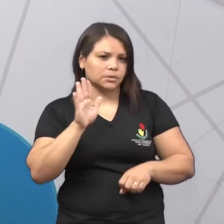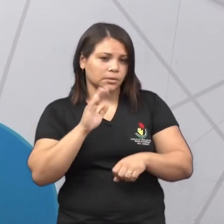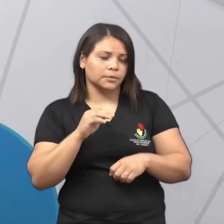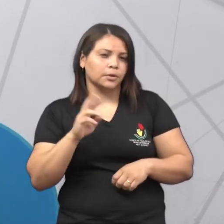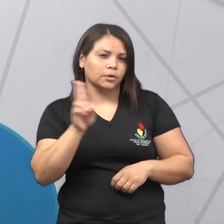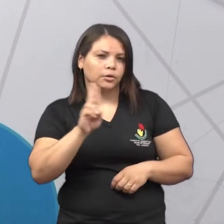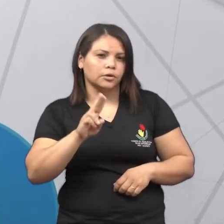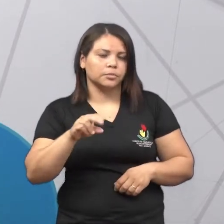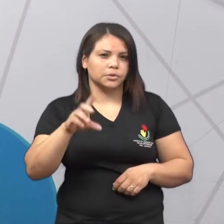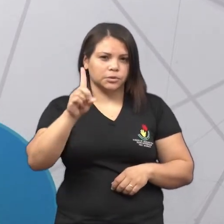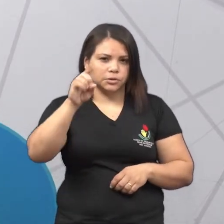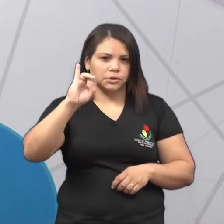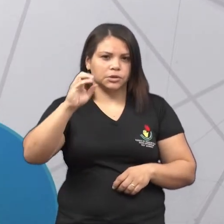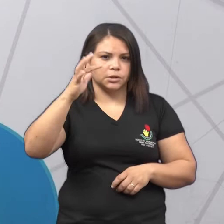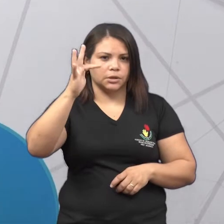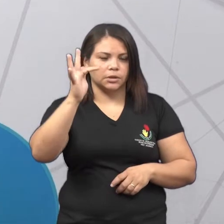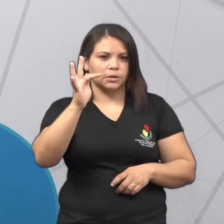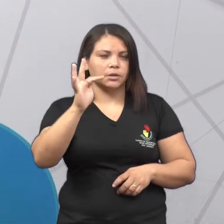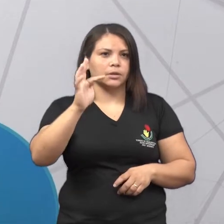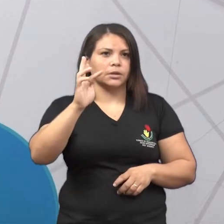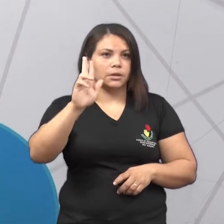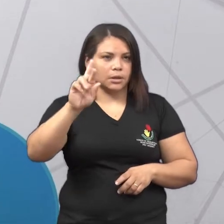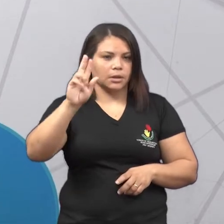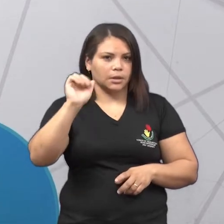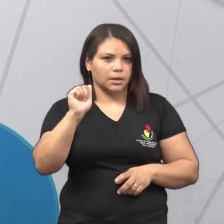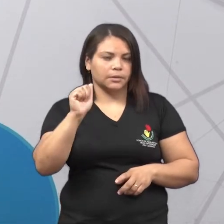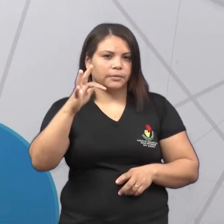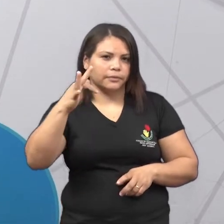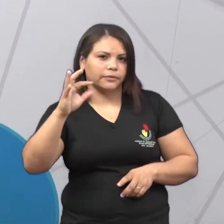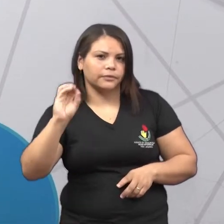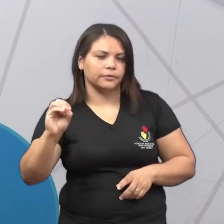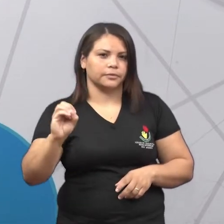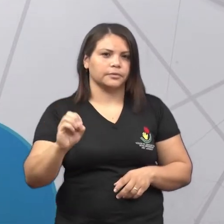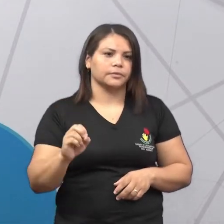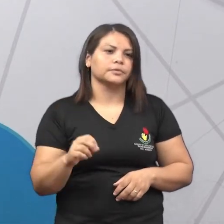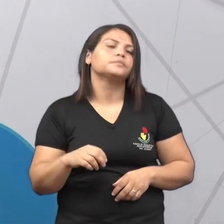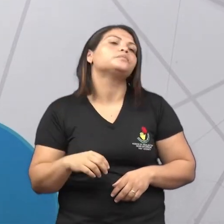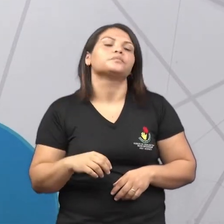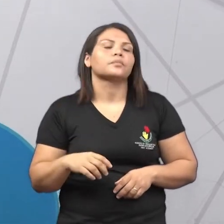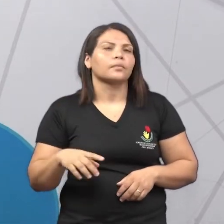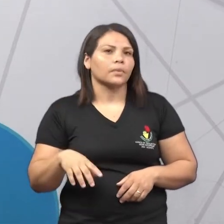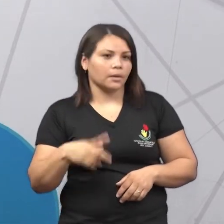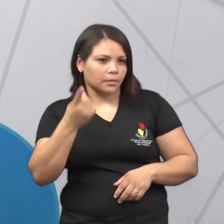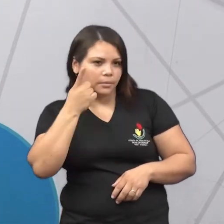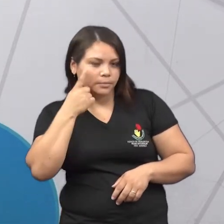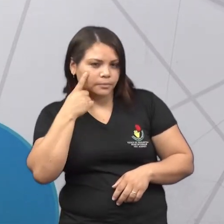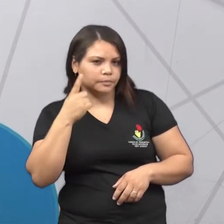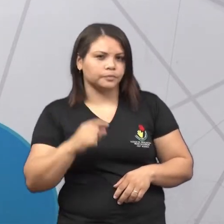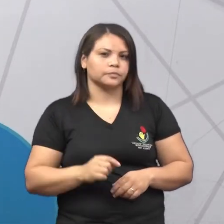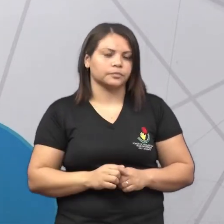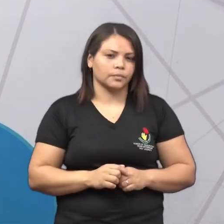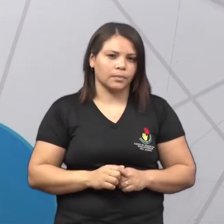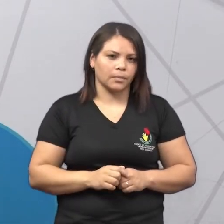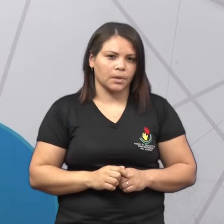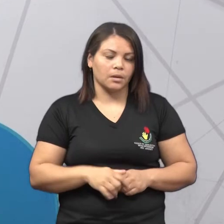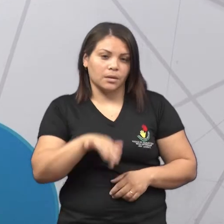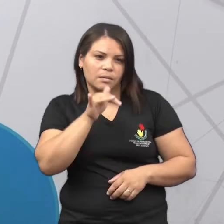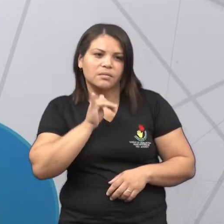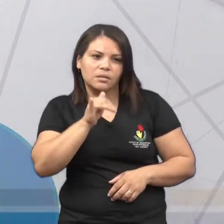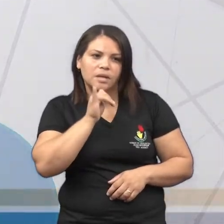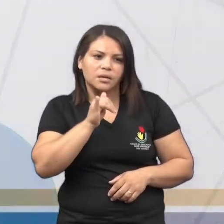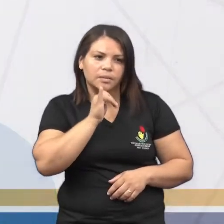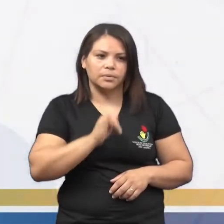Que é o quê? São duas letras que se juntam e formam um som único, certo? Vamos observar aqui alguns